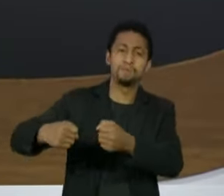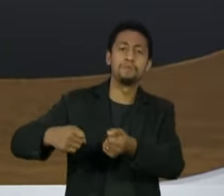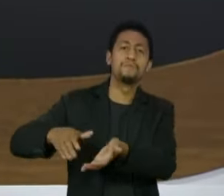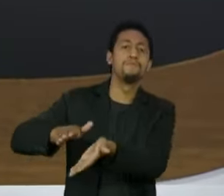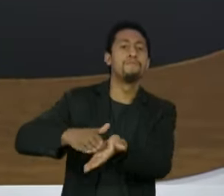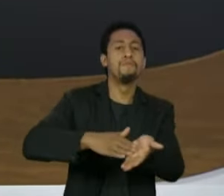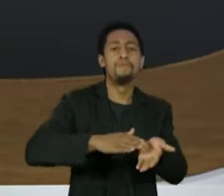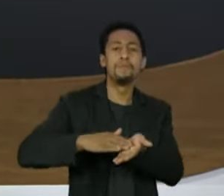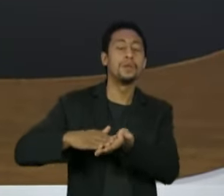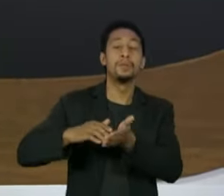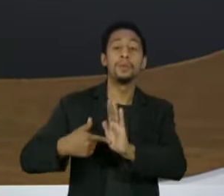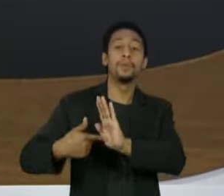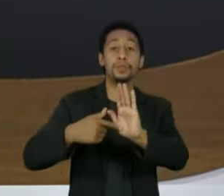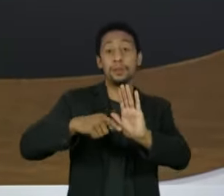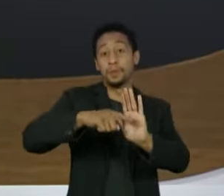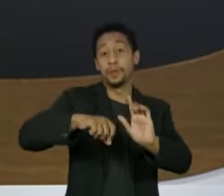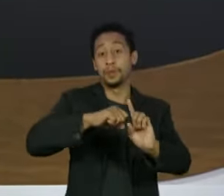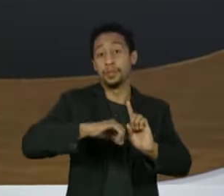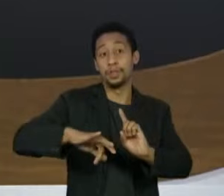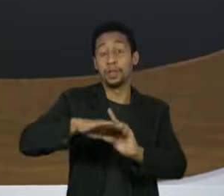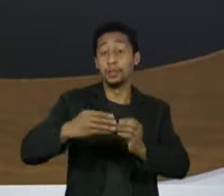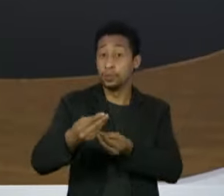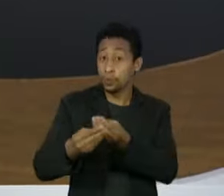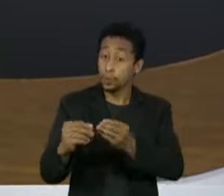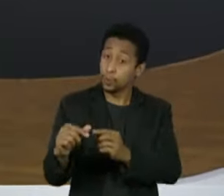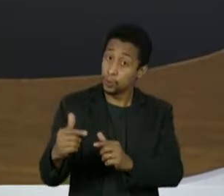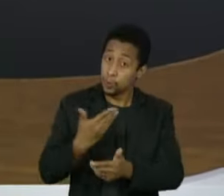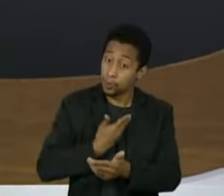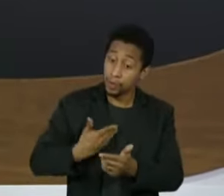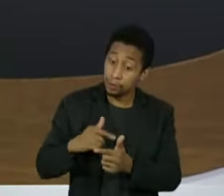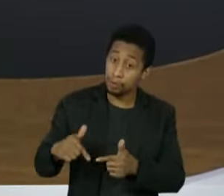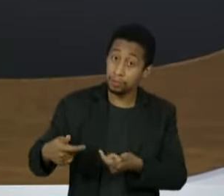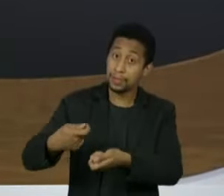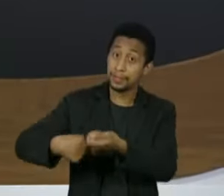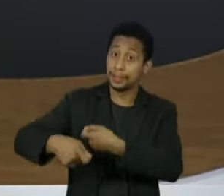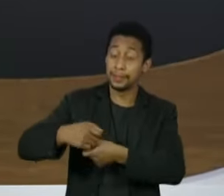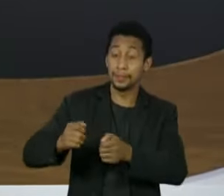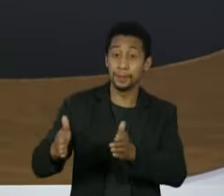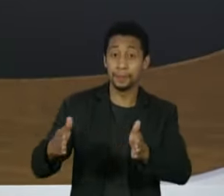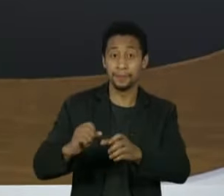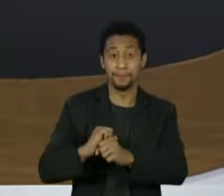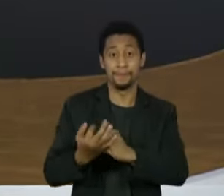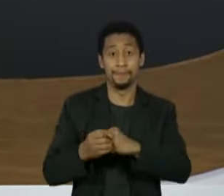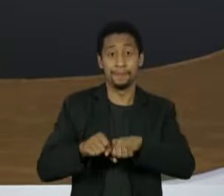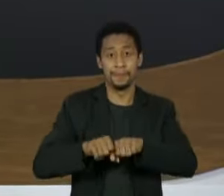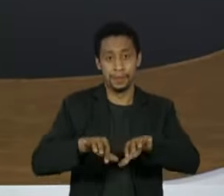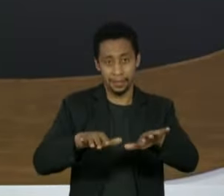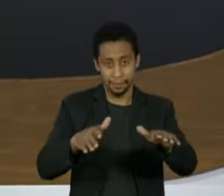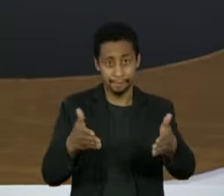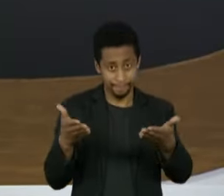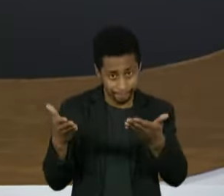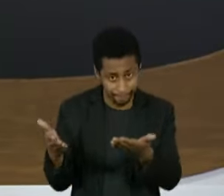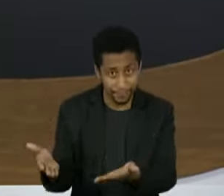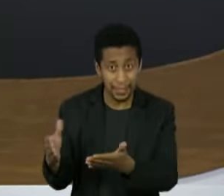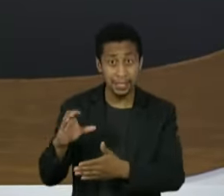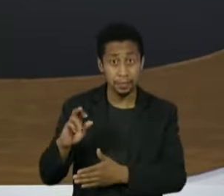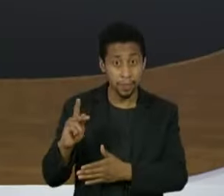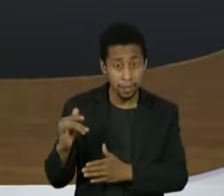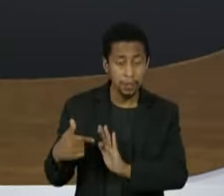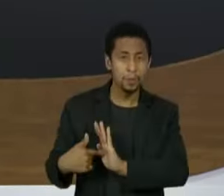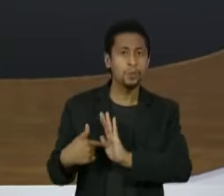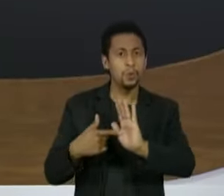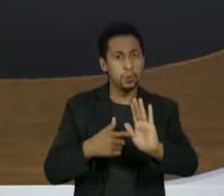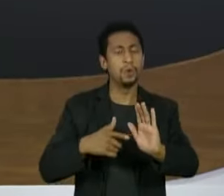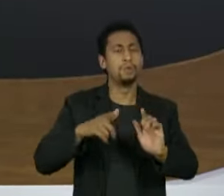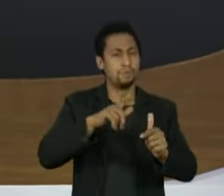sociedade pela forma como os governos procederam na gestão da pandemia. Graças a ela, a CPI, foram